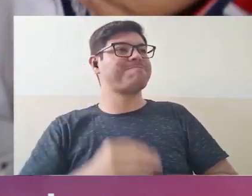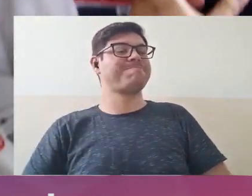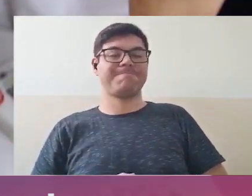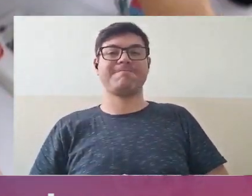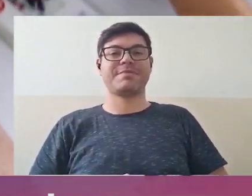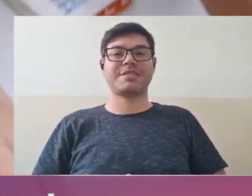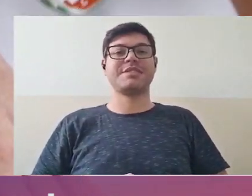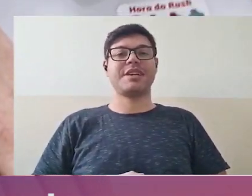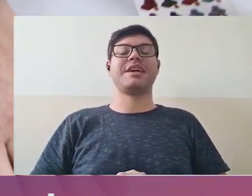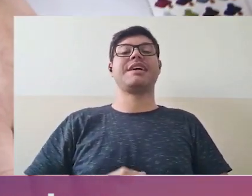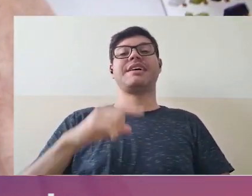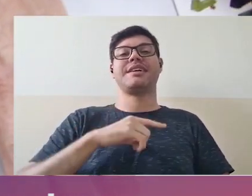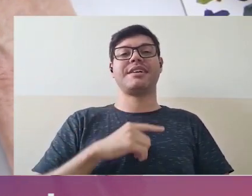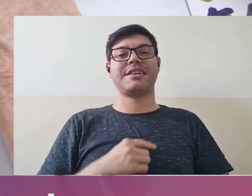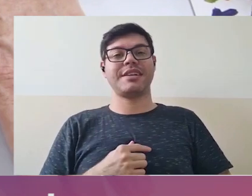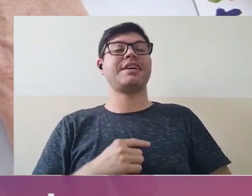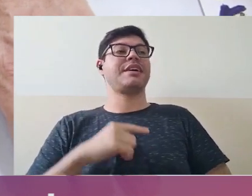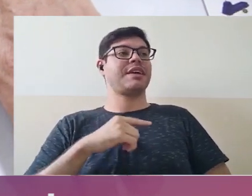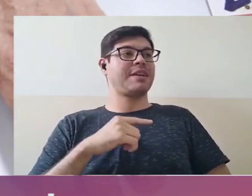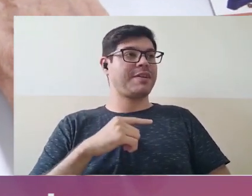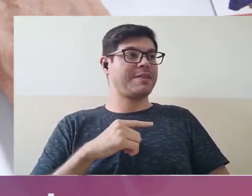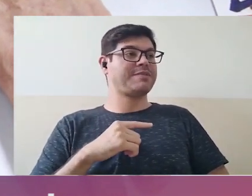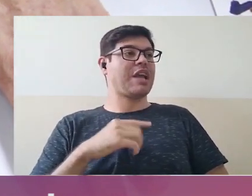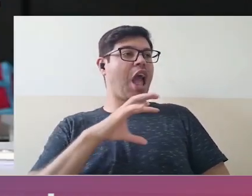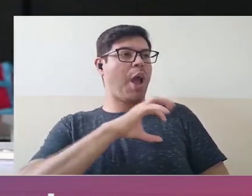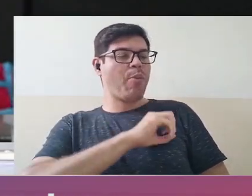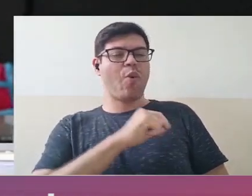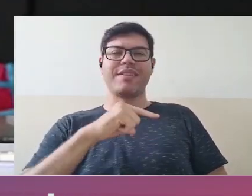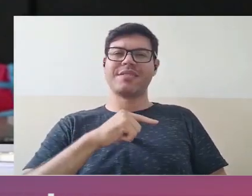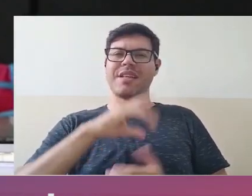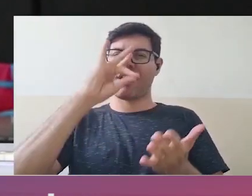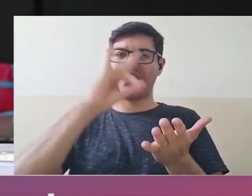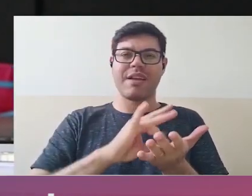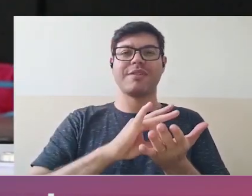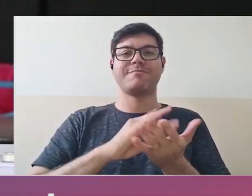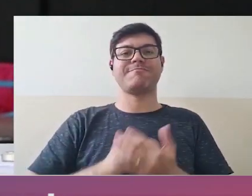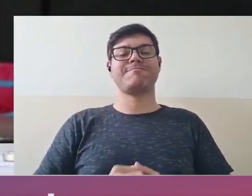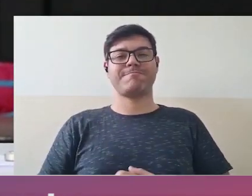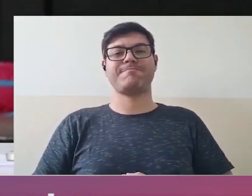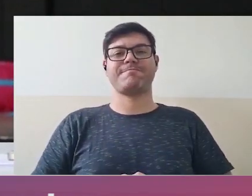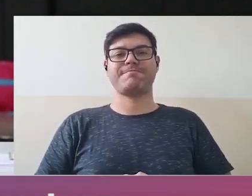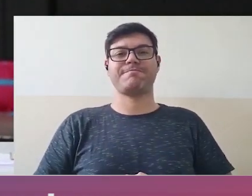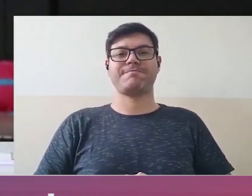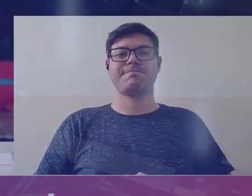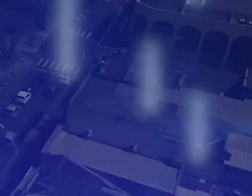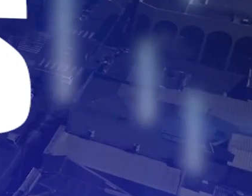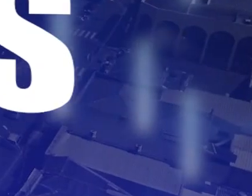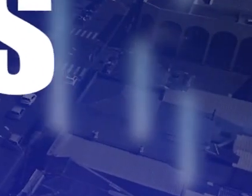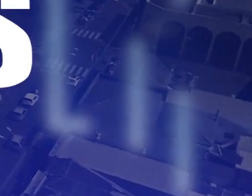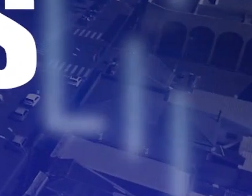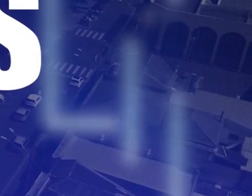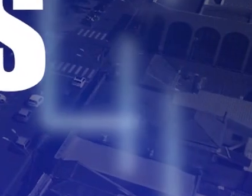A percebe que antes de ser acima do prédio que nós estamos reformando, existe o amor. E onde o amor está, tudo dá certo.